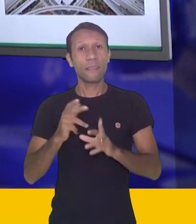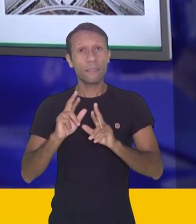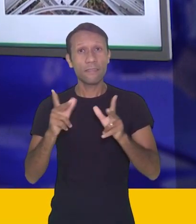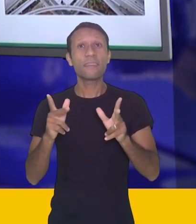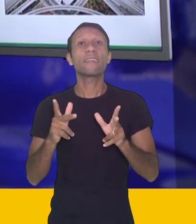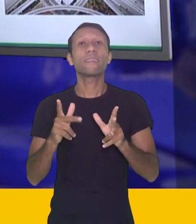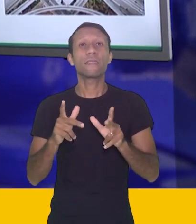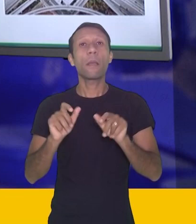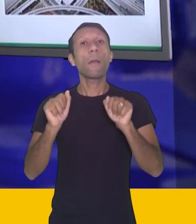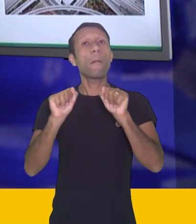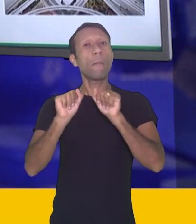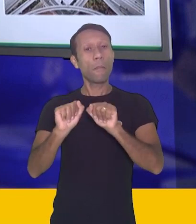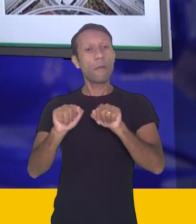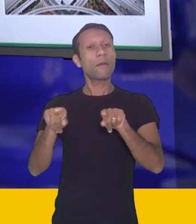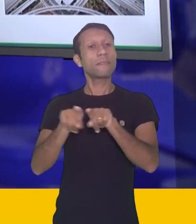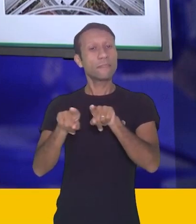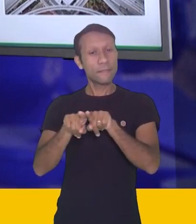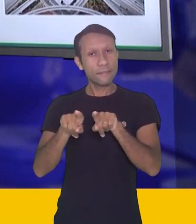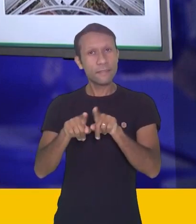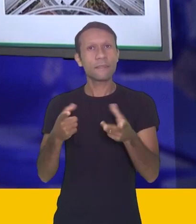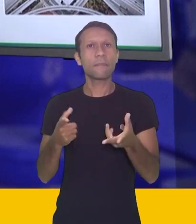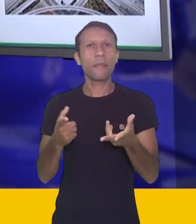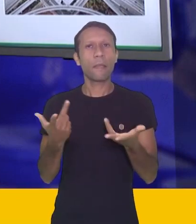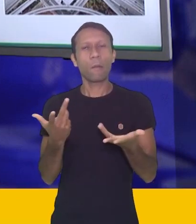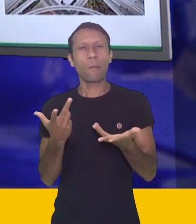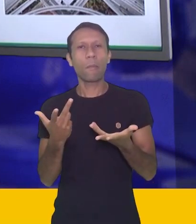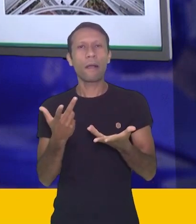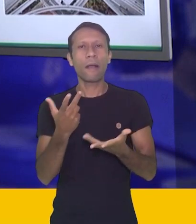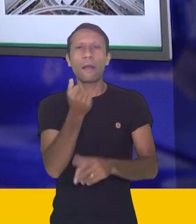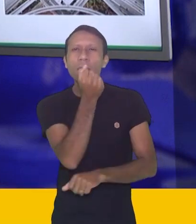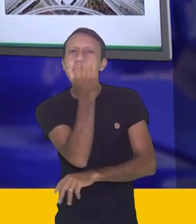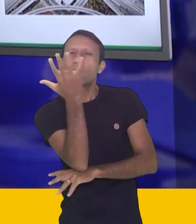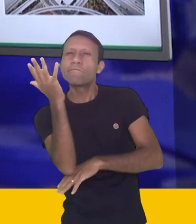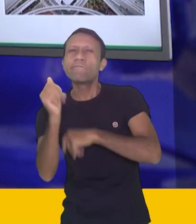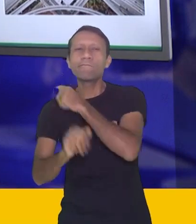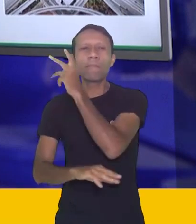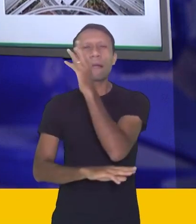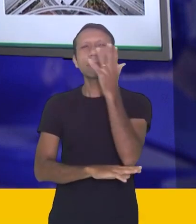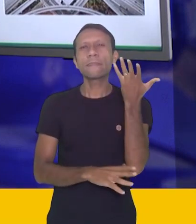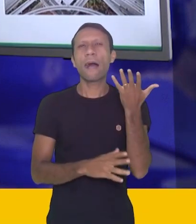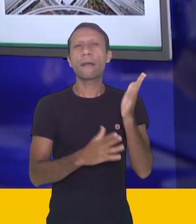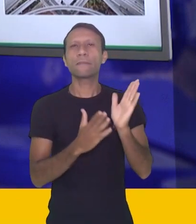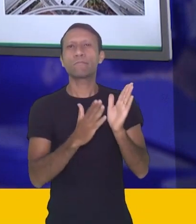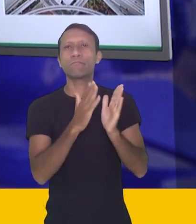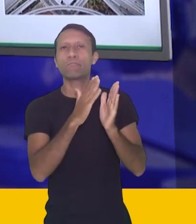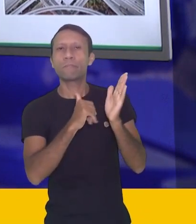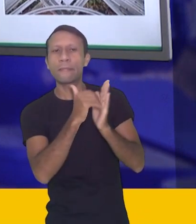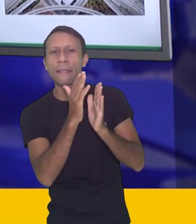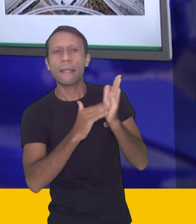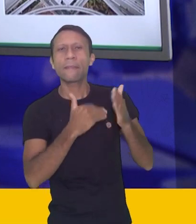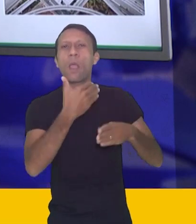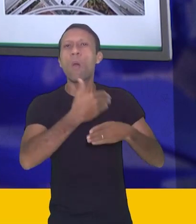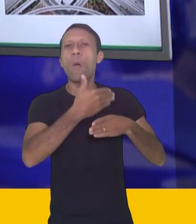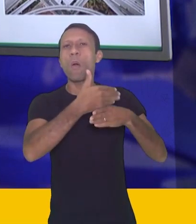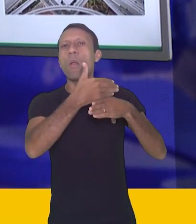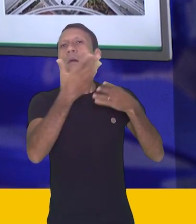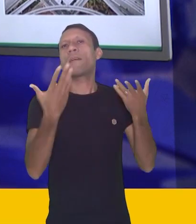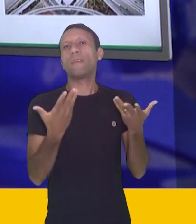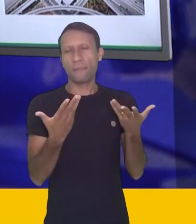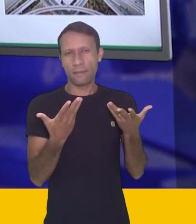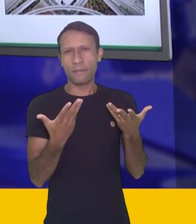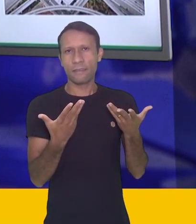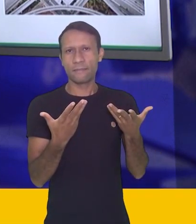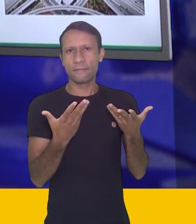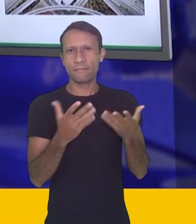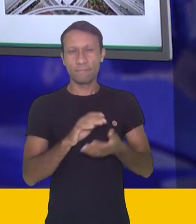ela pode ser também uma paisagem artificial. Porque, na verdade, paisagem para a geografia, ela é um recorte do